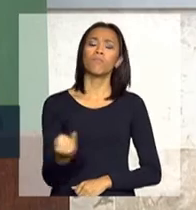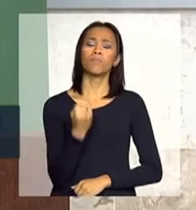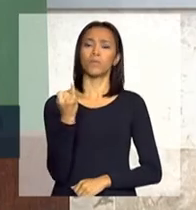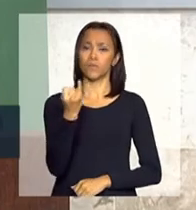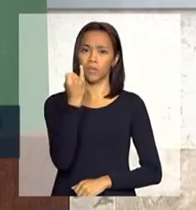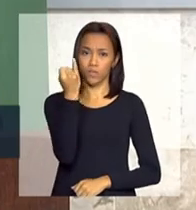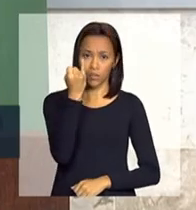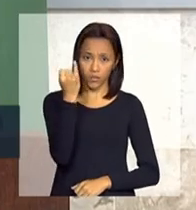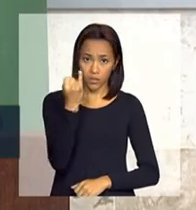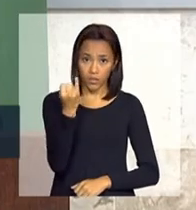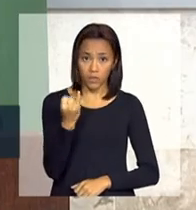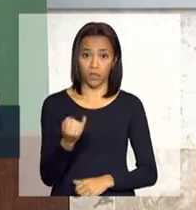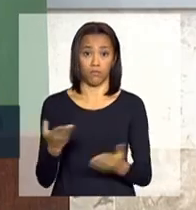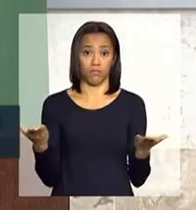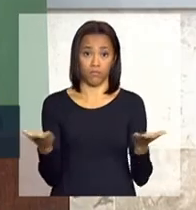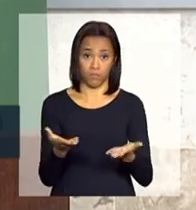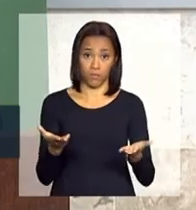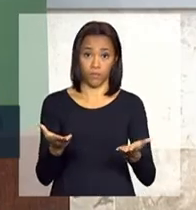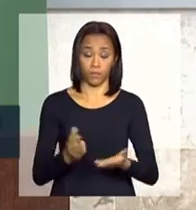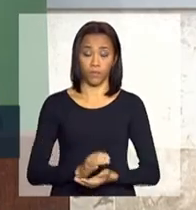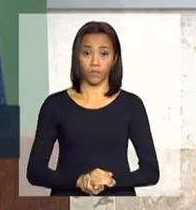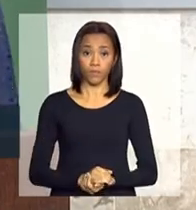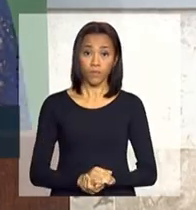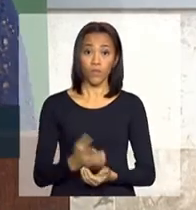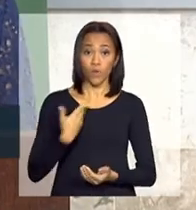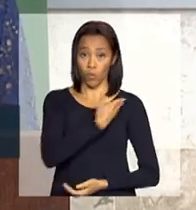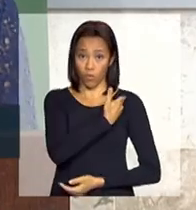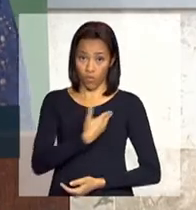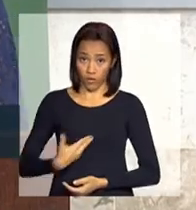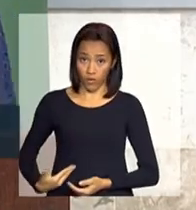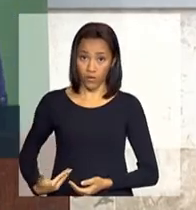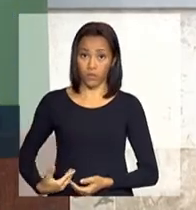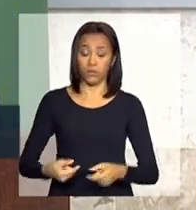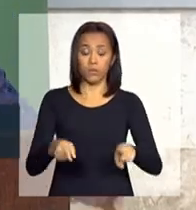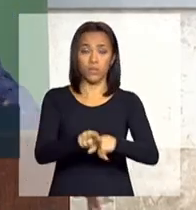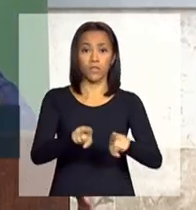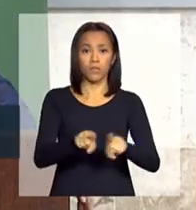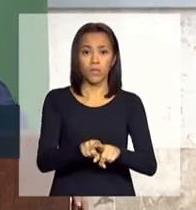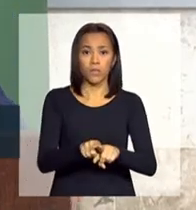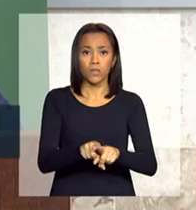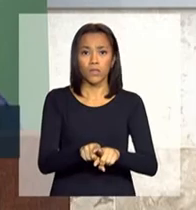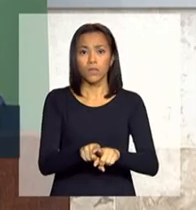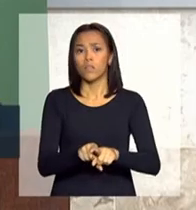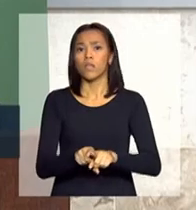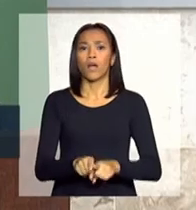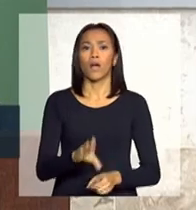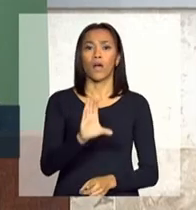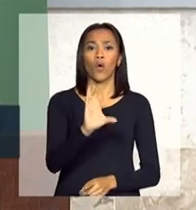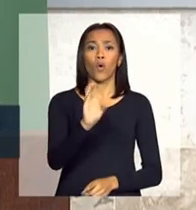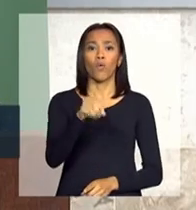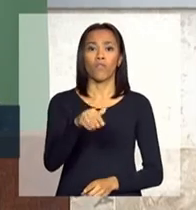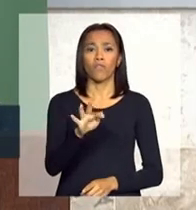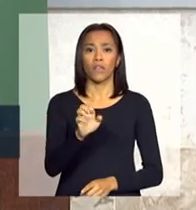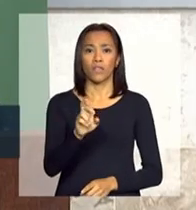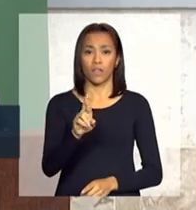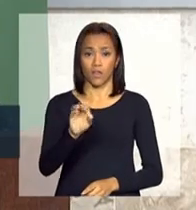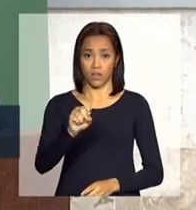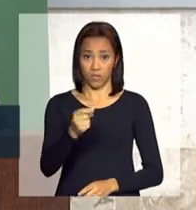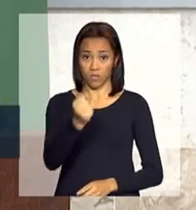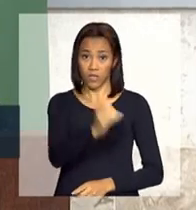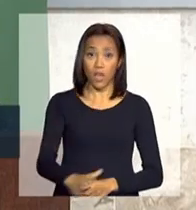estabelecida entre o governo e a Confederação Nacional da Indústria